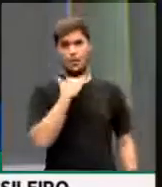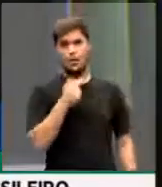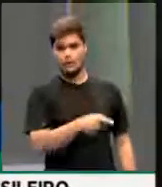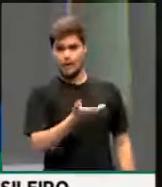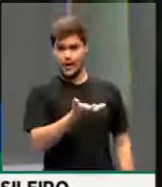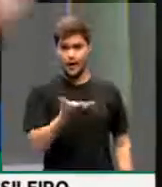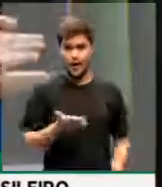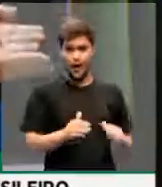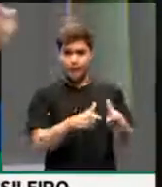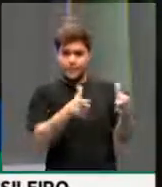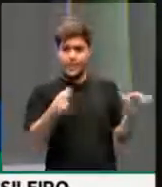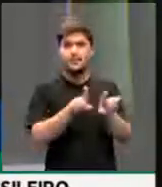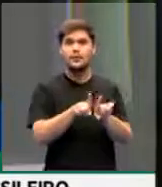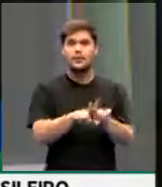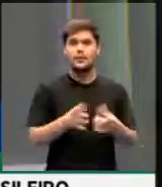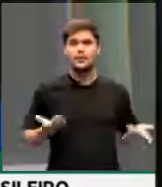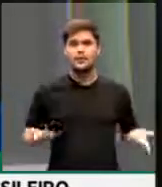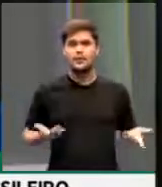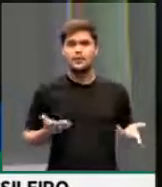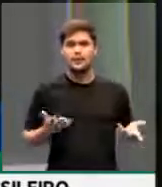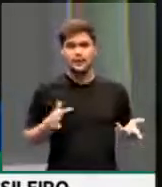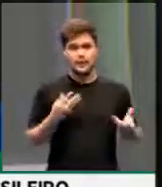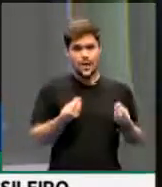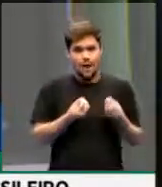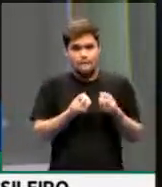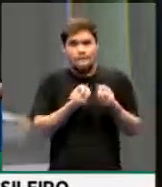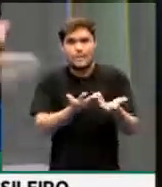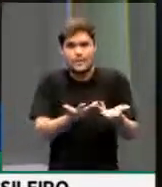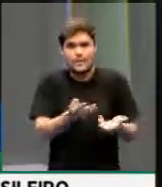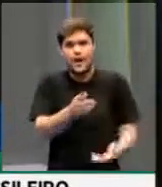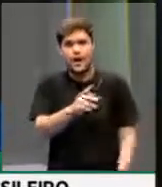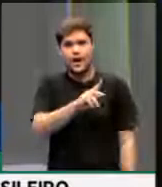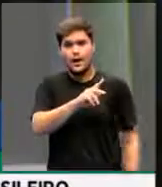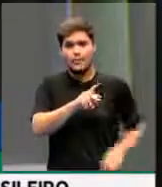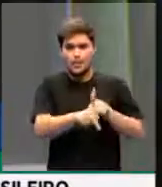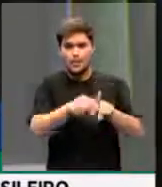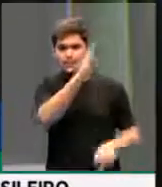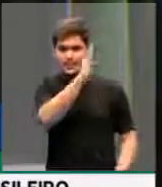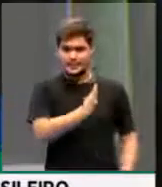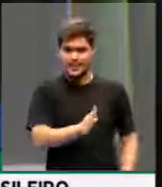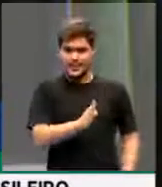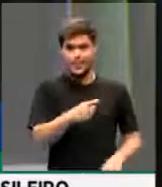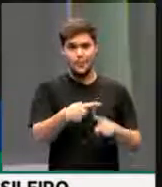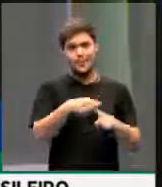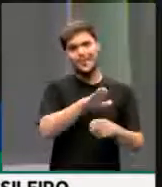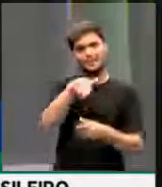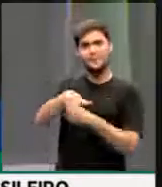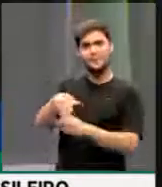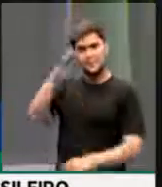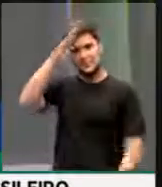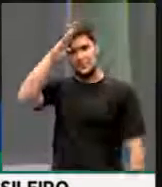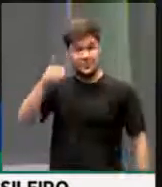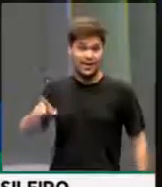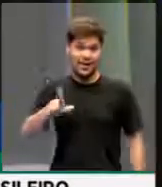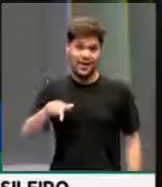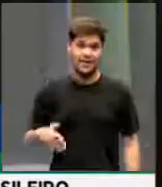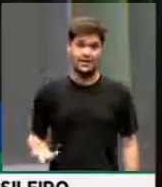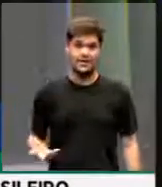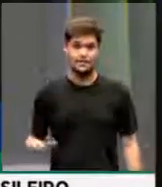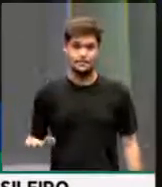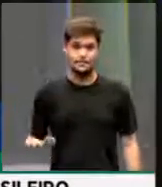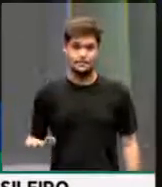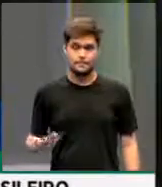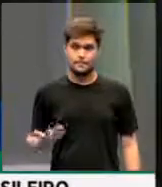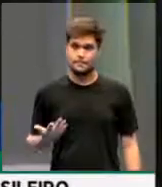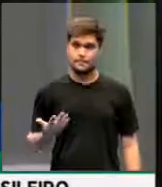quer oferecer ao povo brasileiro, como compensação pelo voto que deram a quem foi eleito? É